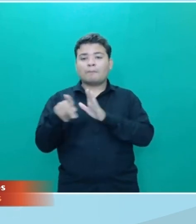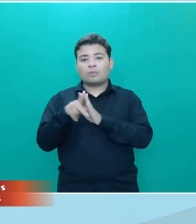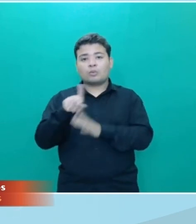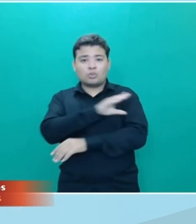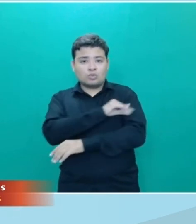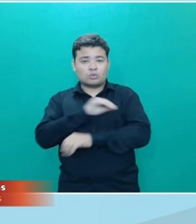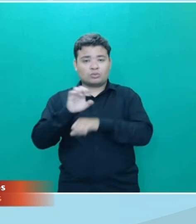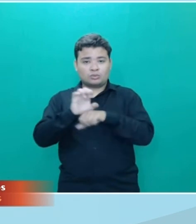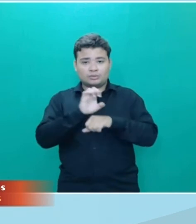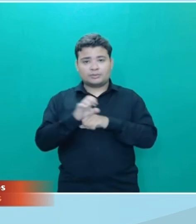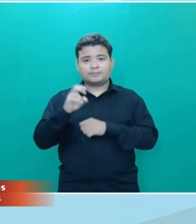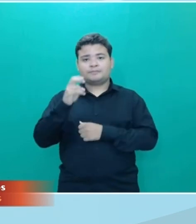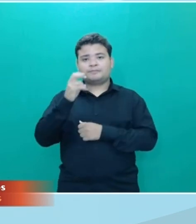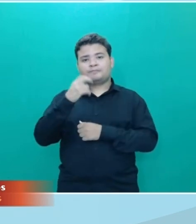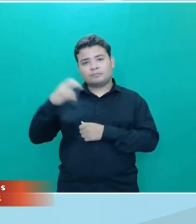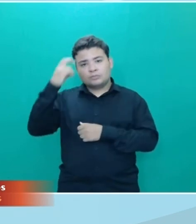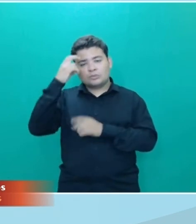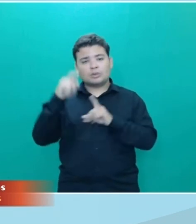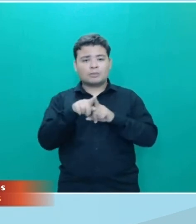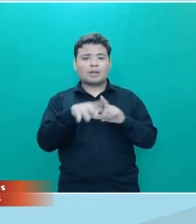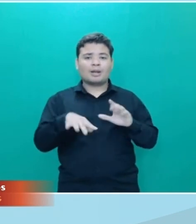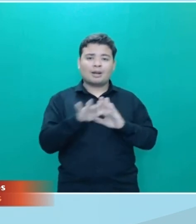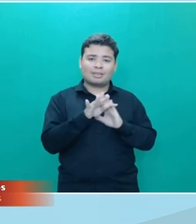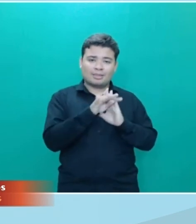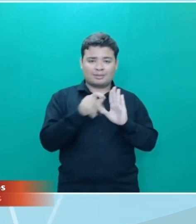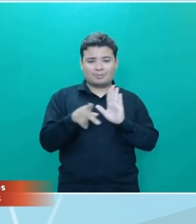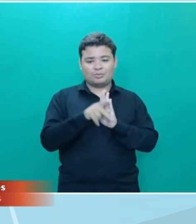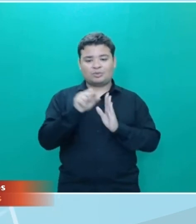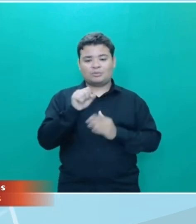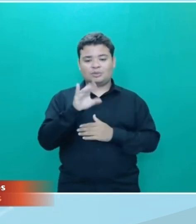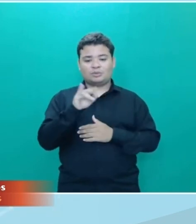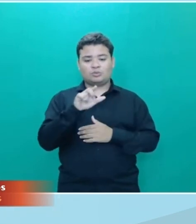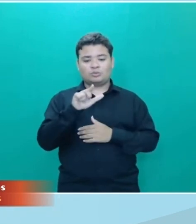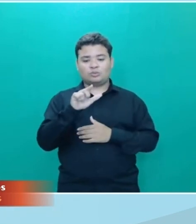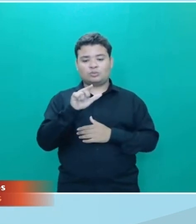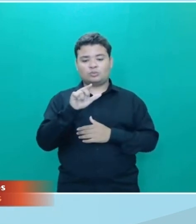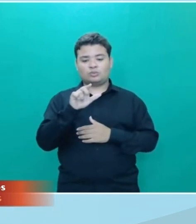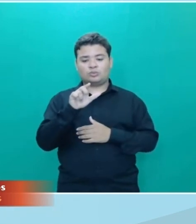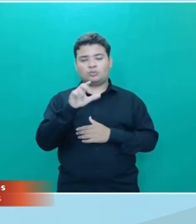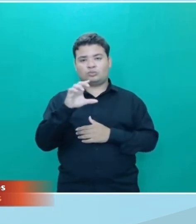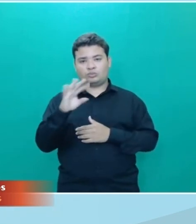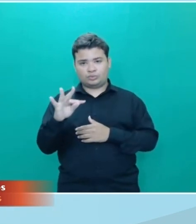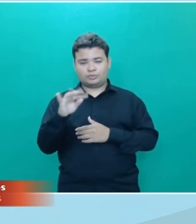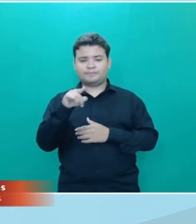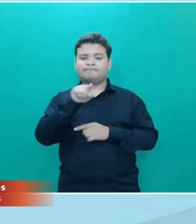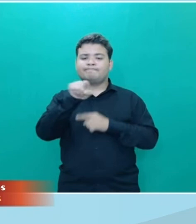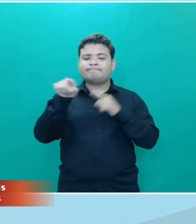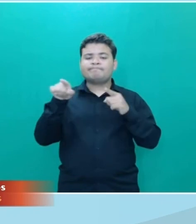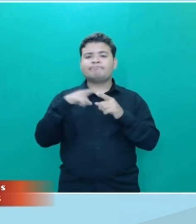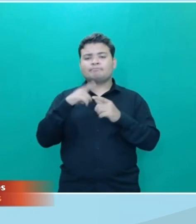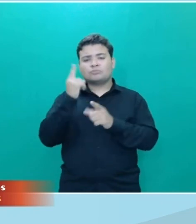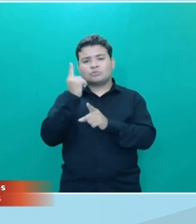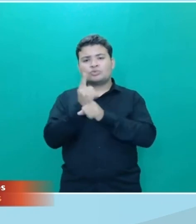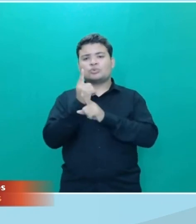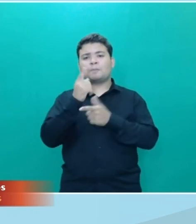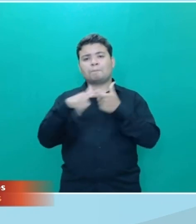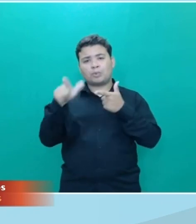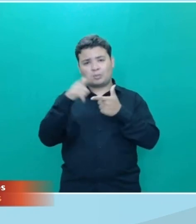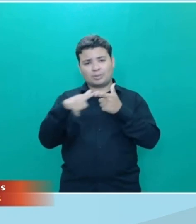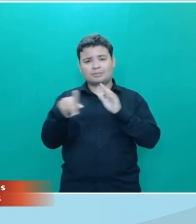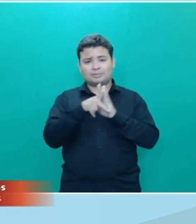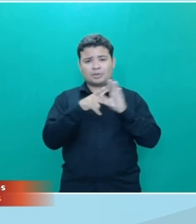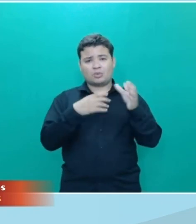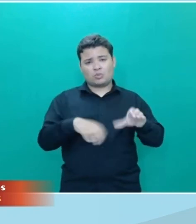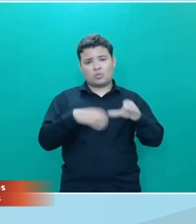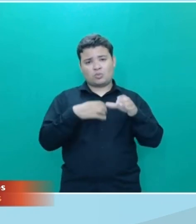pela área técnica da Secult. Essas duas instituições identificaram alguns problemas no concurso que